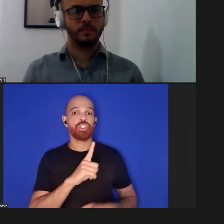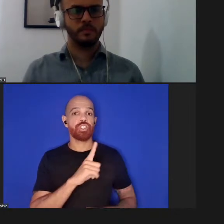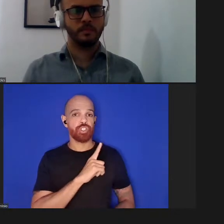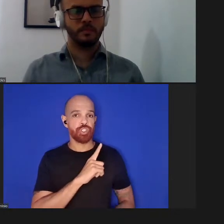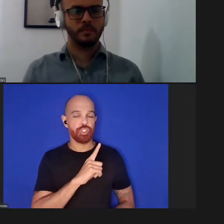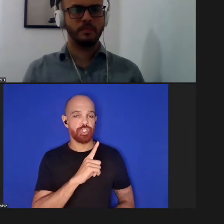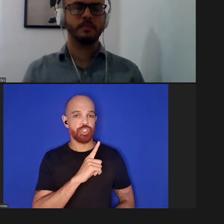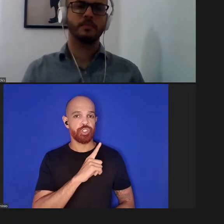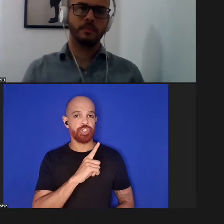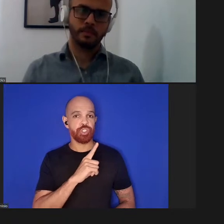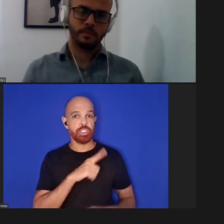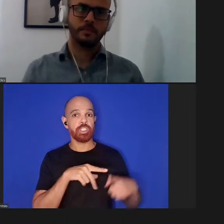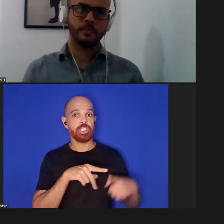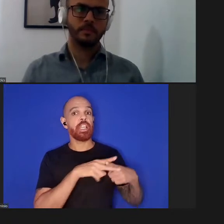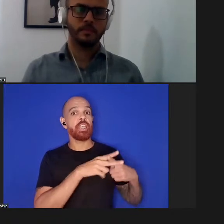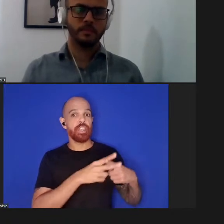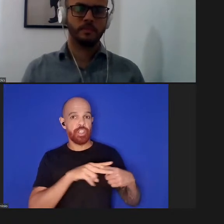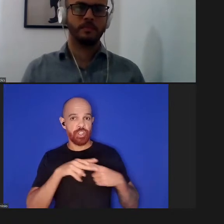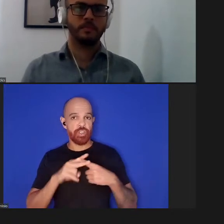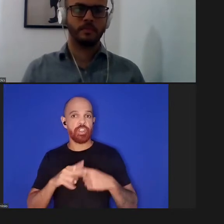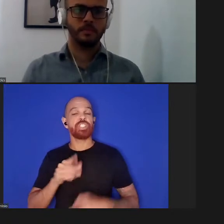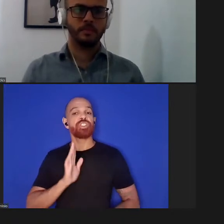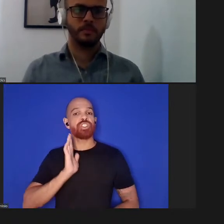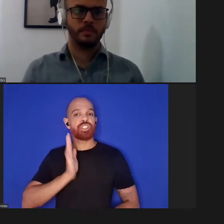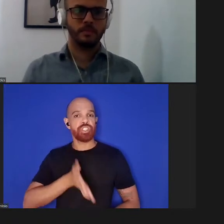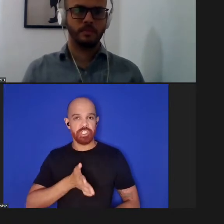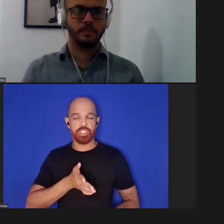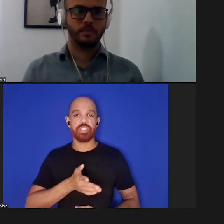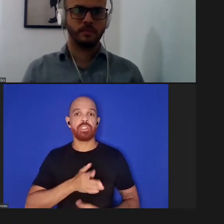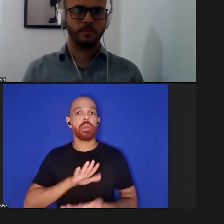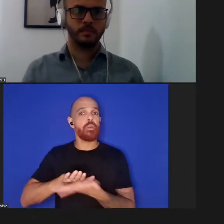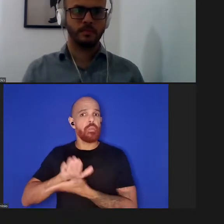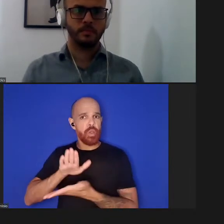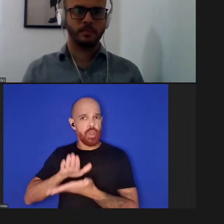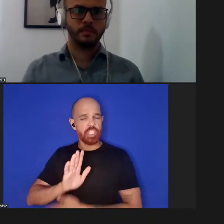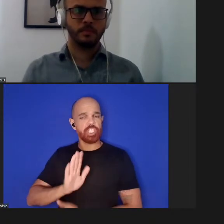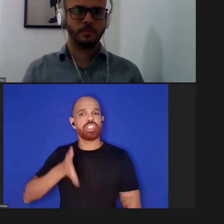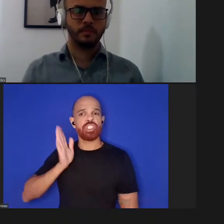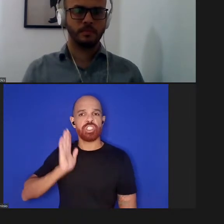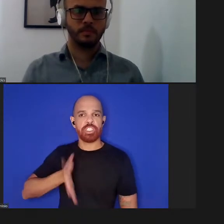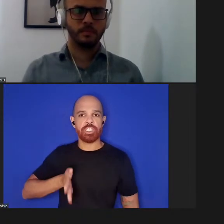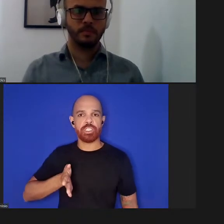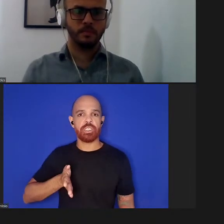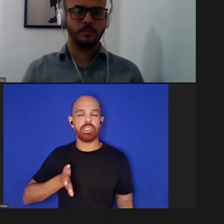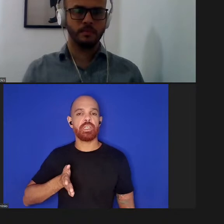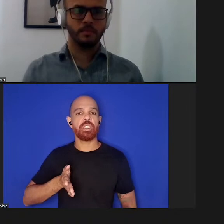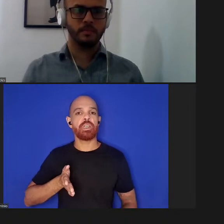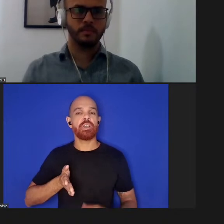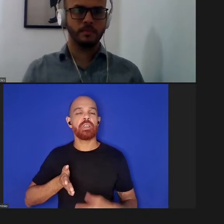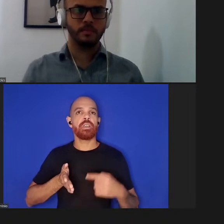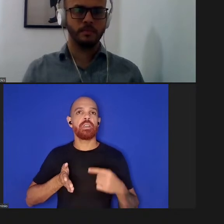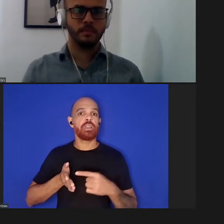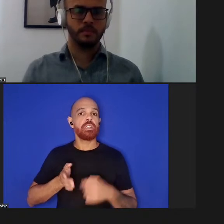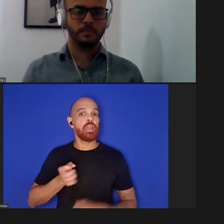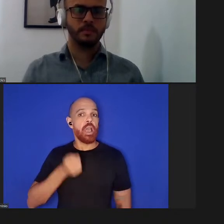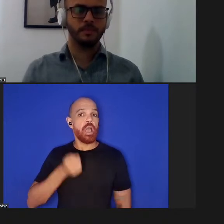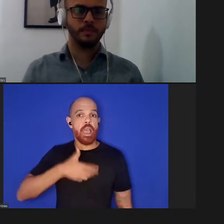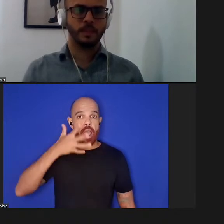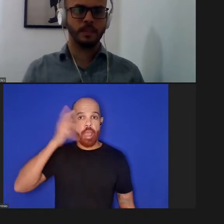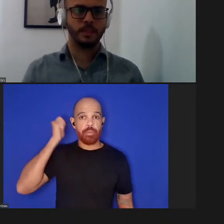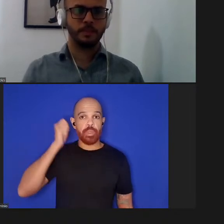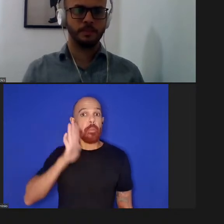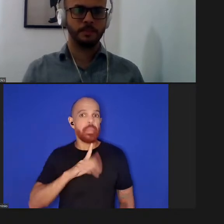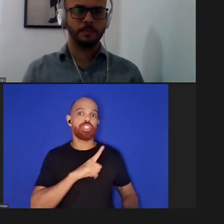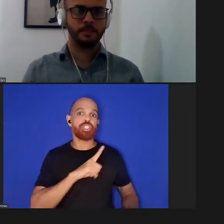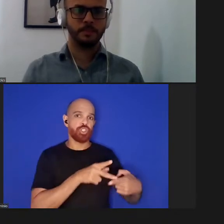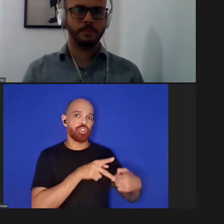revisado e tinha sido publicado de forma muito rápido mas tinha sido revisado